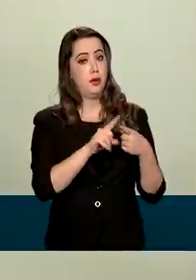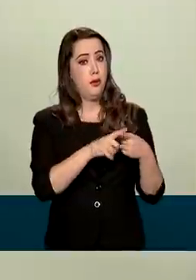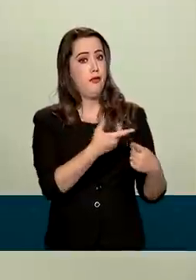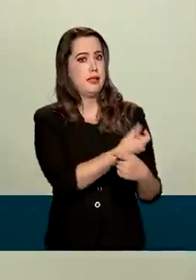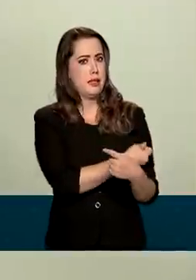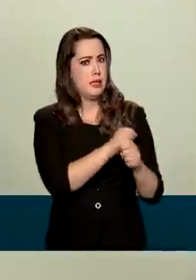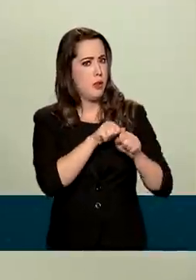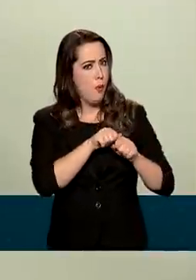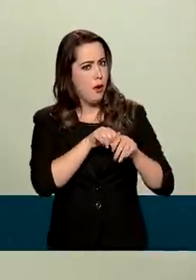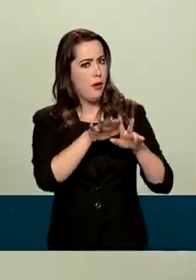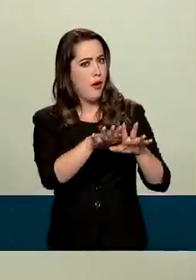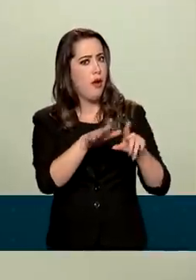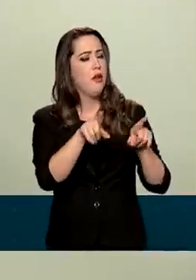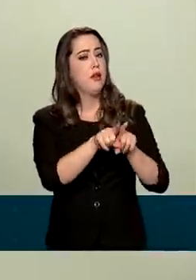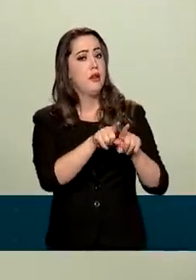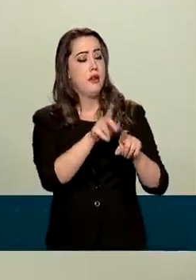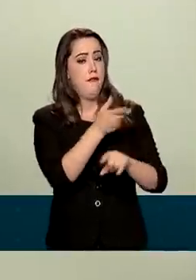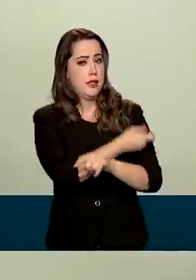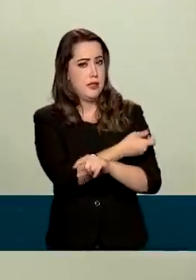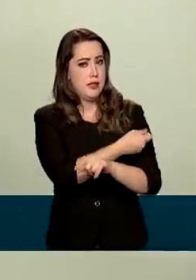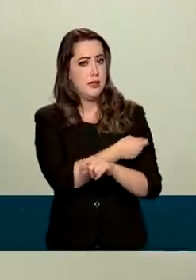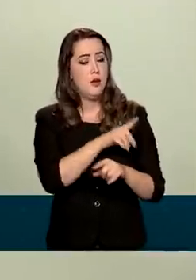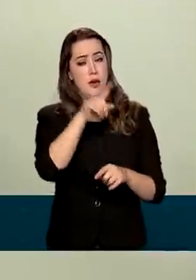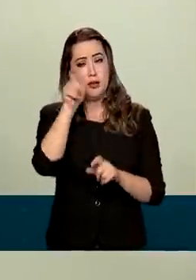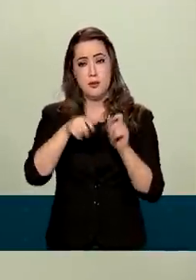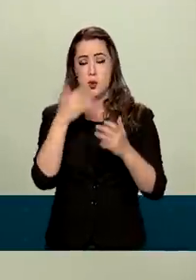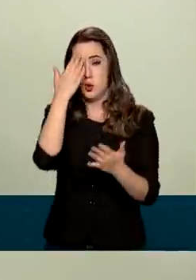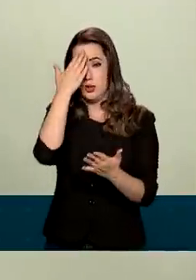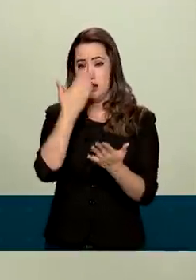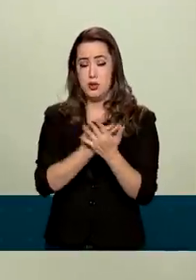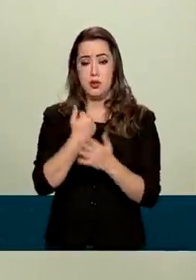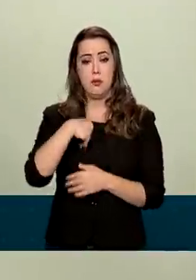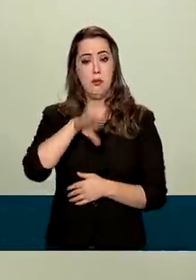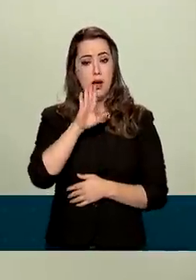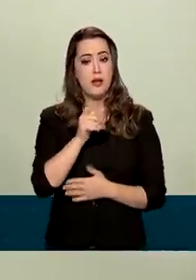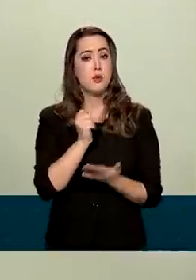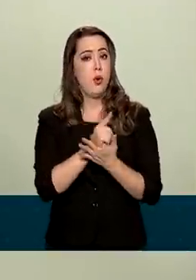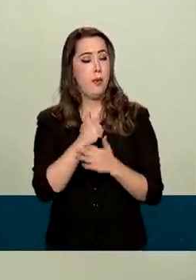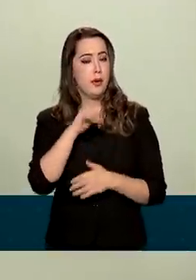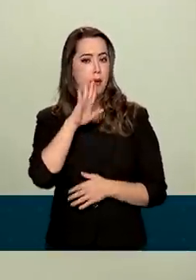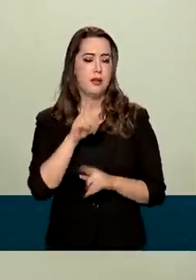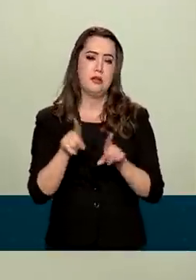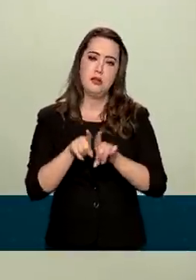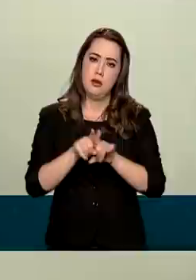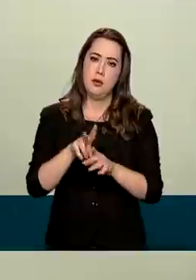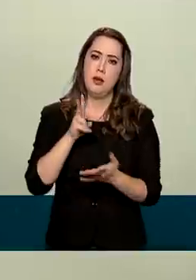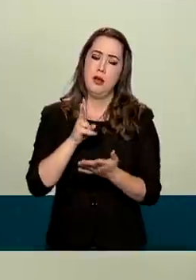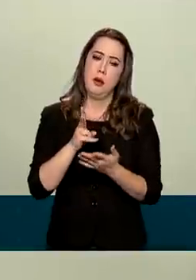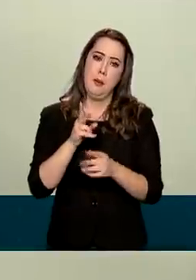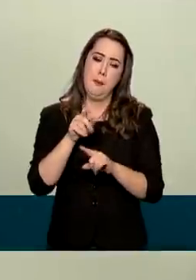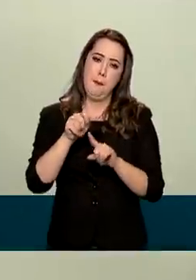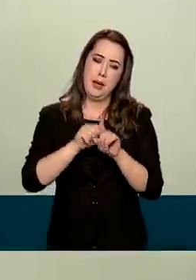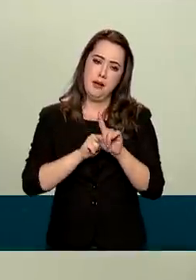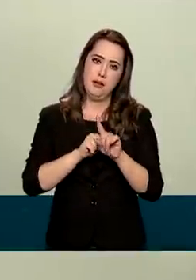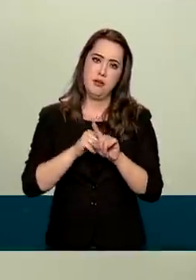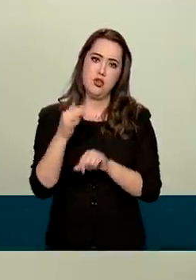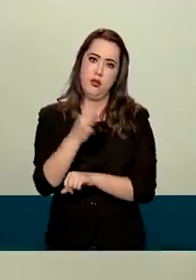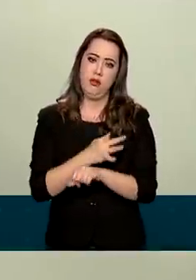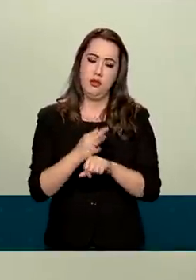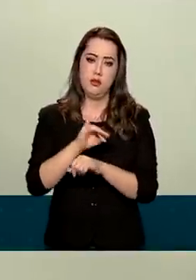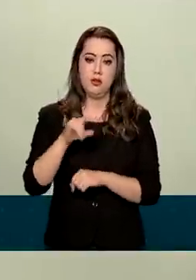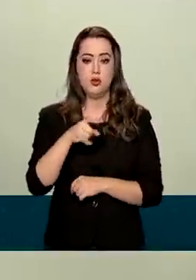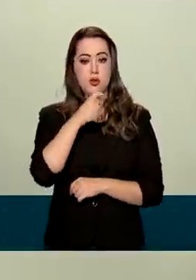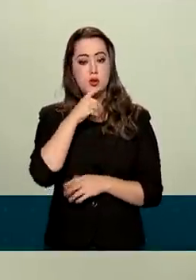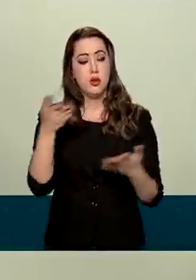vacinação, pela maior confiança dos consumidores e também, não podemos esquecer disso, pelo mês de férias de julho. Onde as famílias